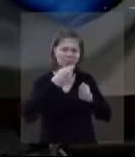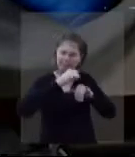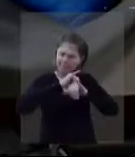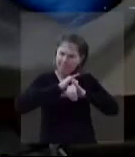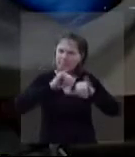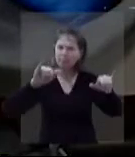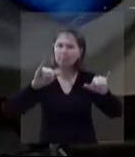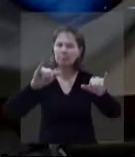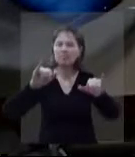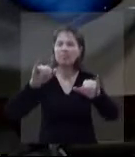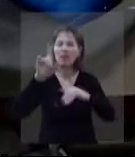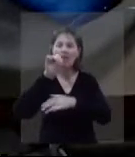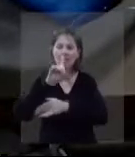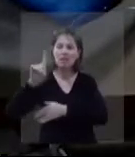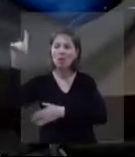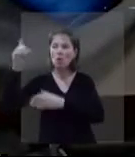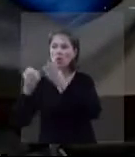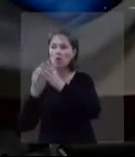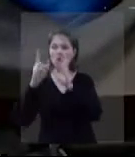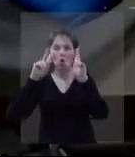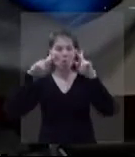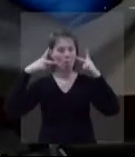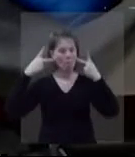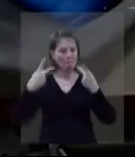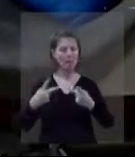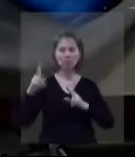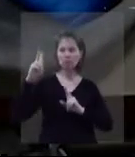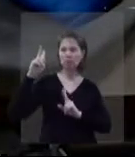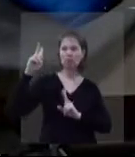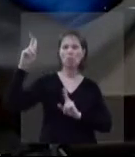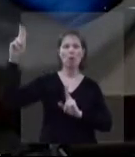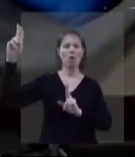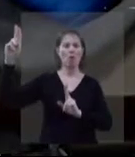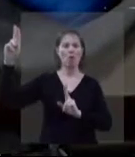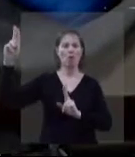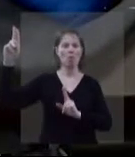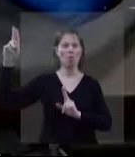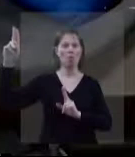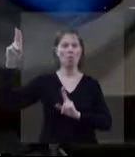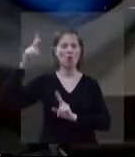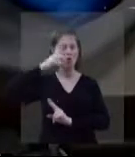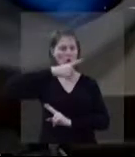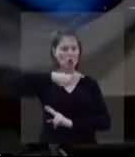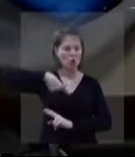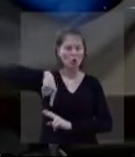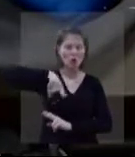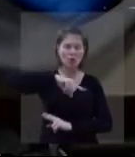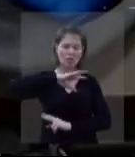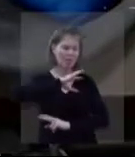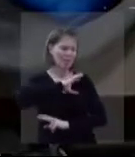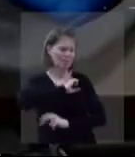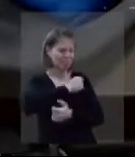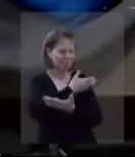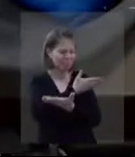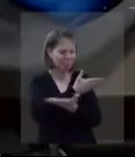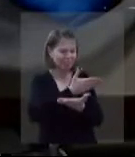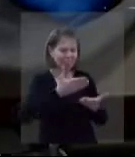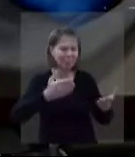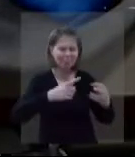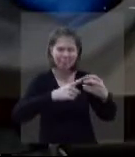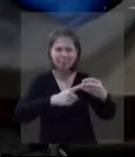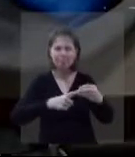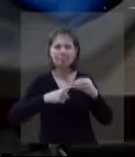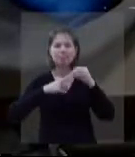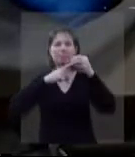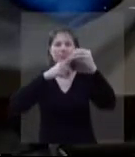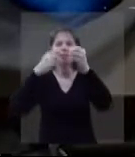maravilhas. Deus criou o ser humano à sua semelhança. Nenhuma outra criatura é amada tanto por Deus quanto